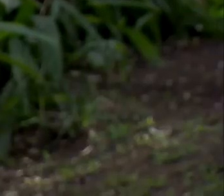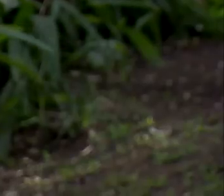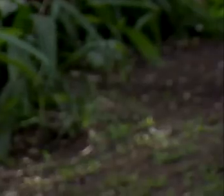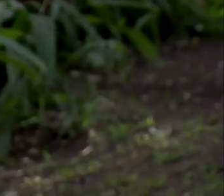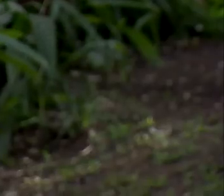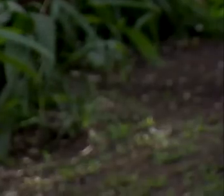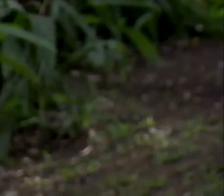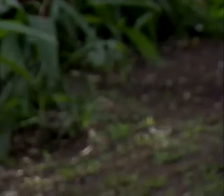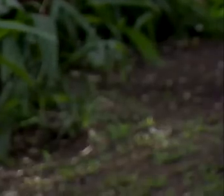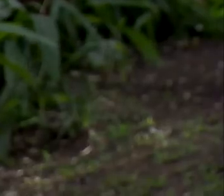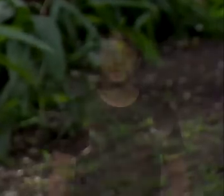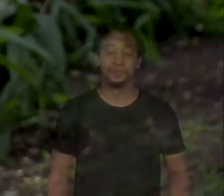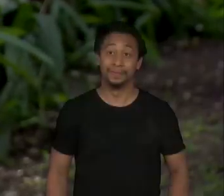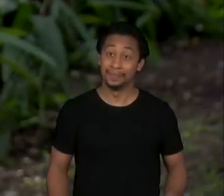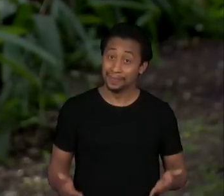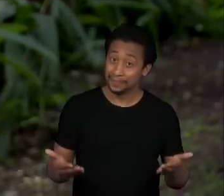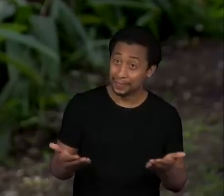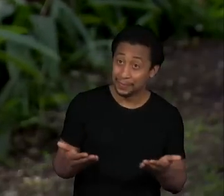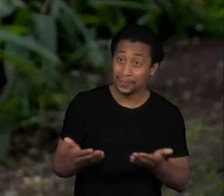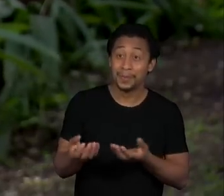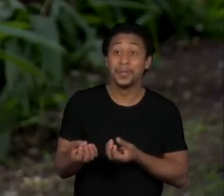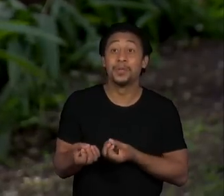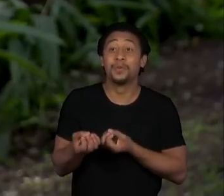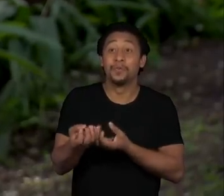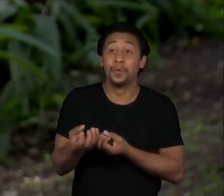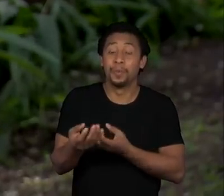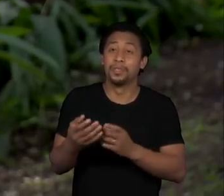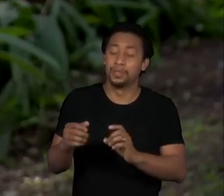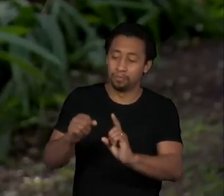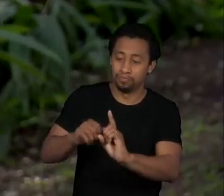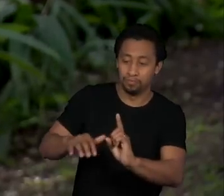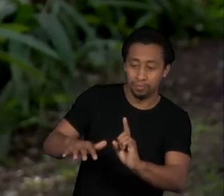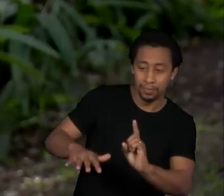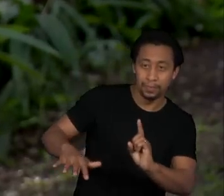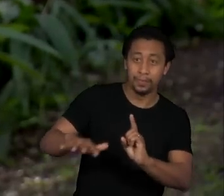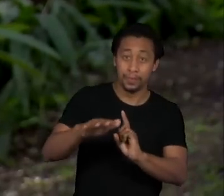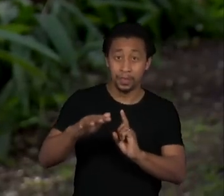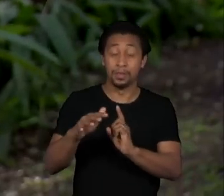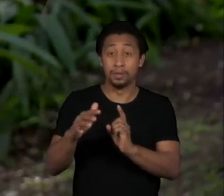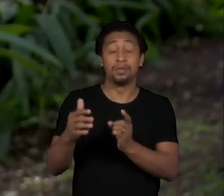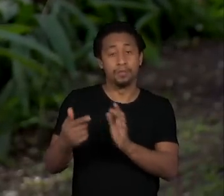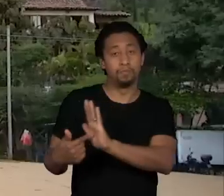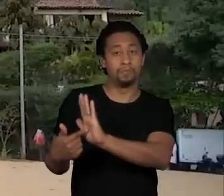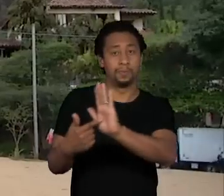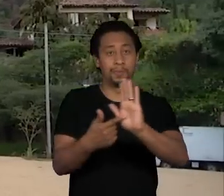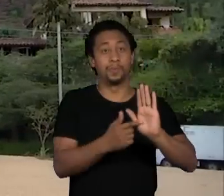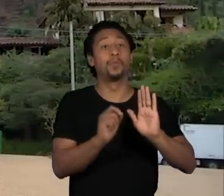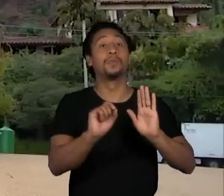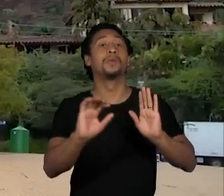Vamos agora aos fatos da área socioambiental que tiveram destaque.